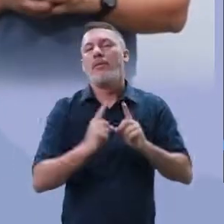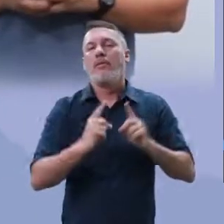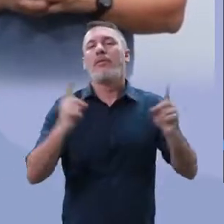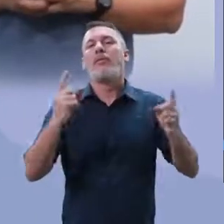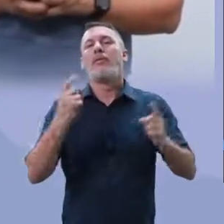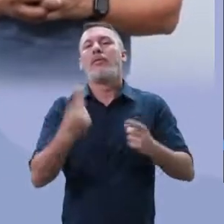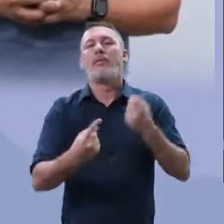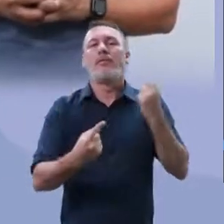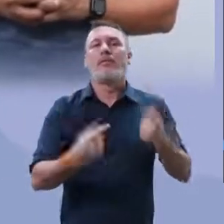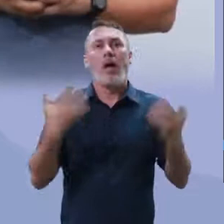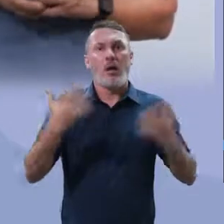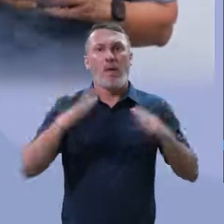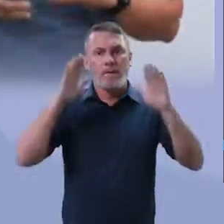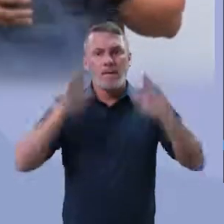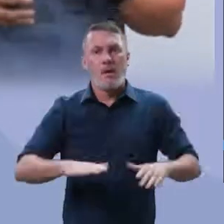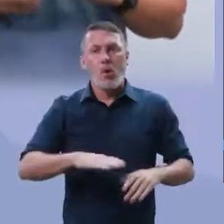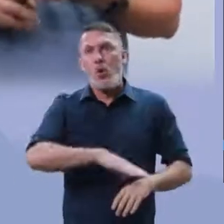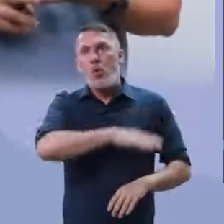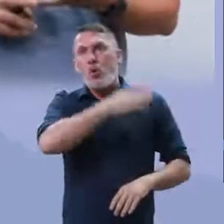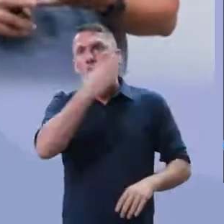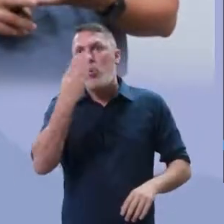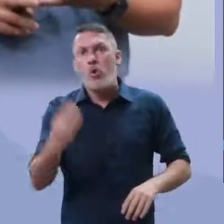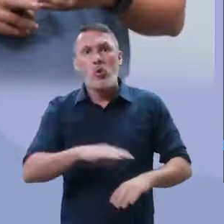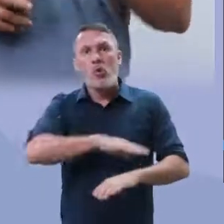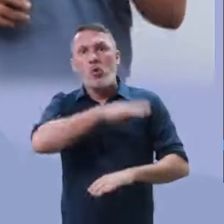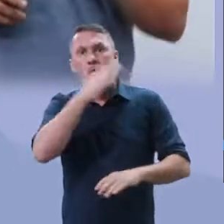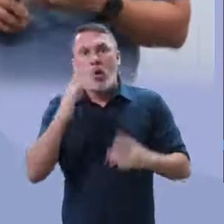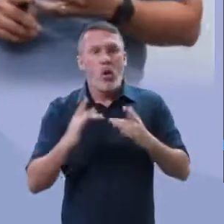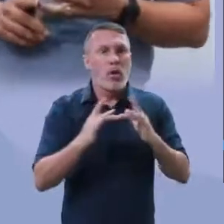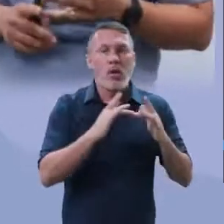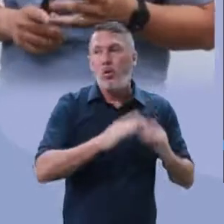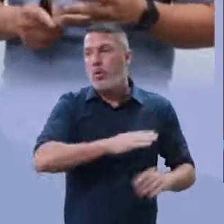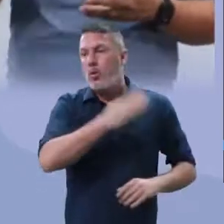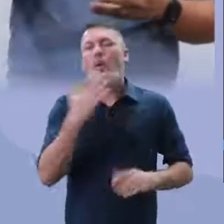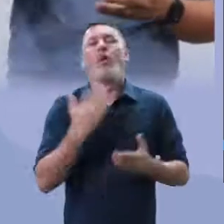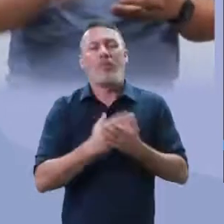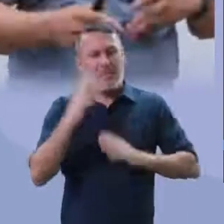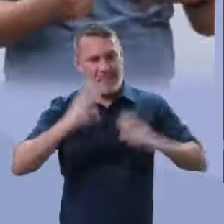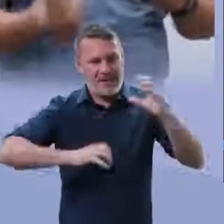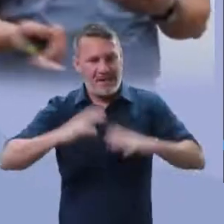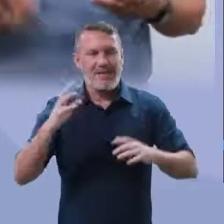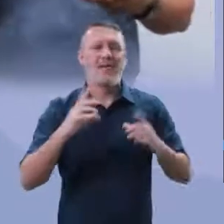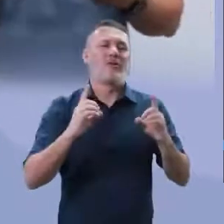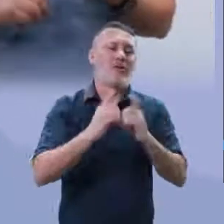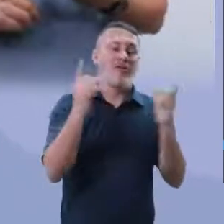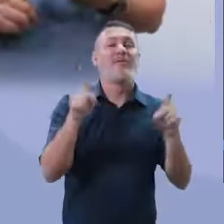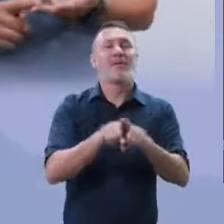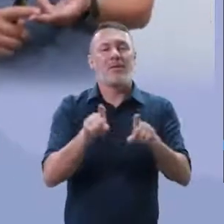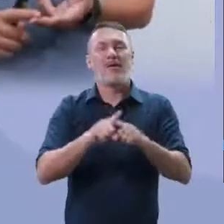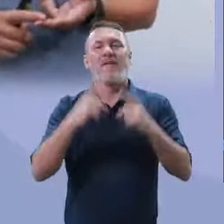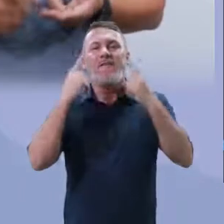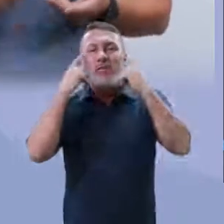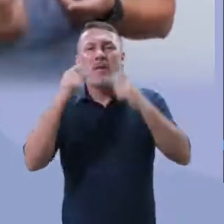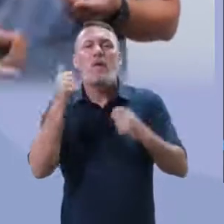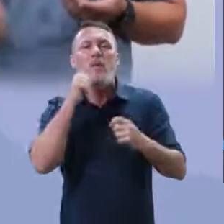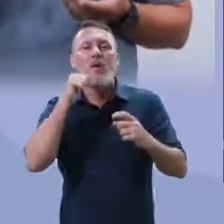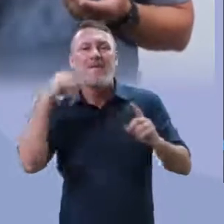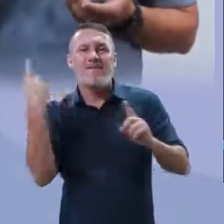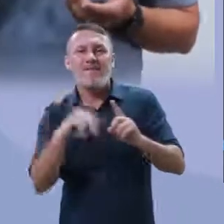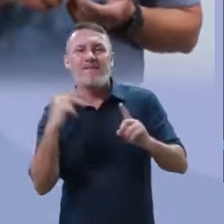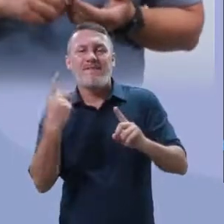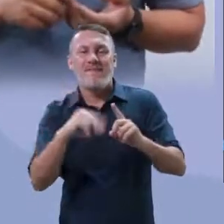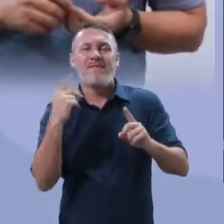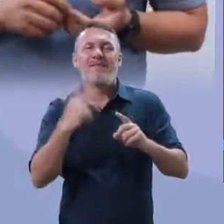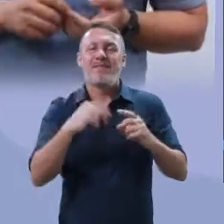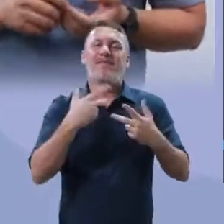de casa, ali isolado. Começaram-se as brigas, os conflitos. Nós tivemos aumento da violência contra a mulher. Nós tivemos